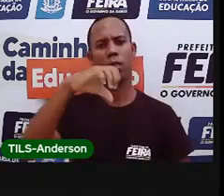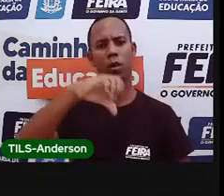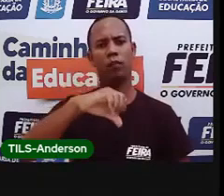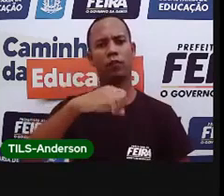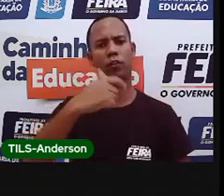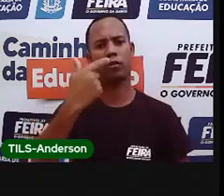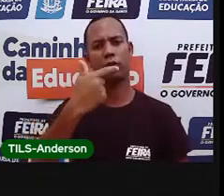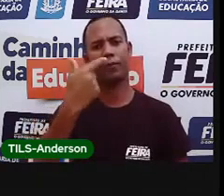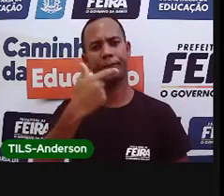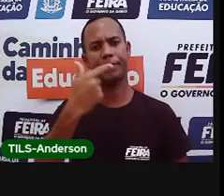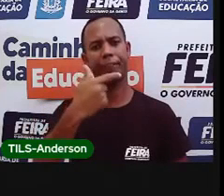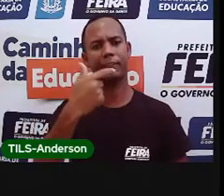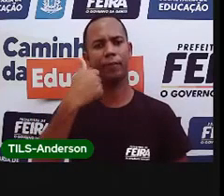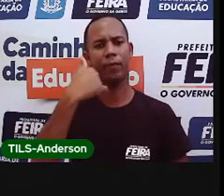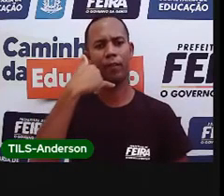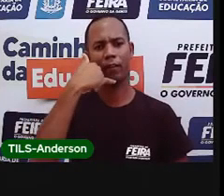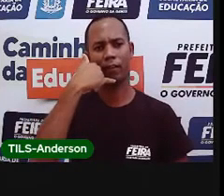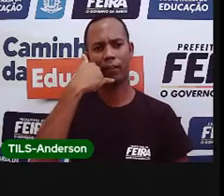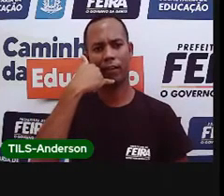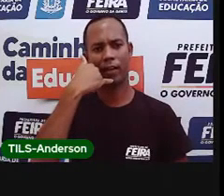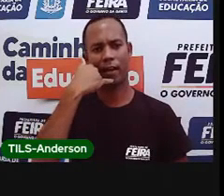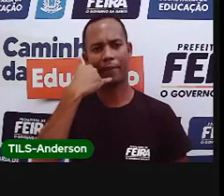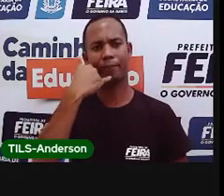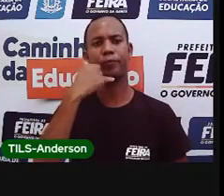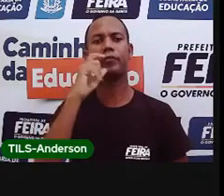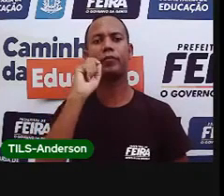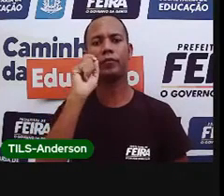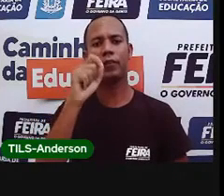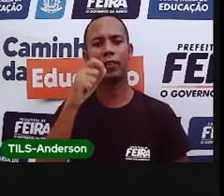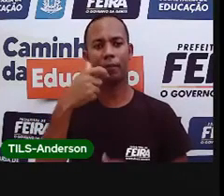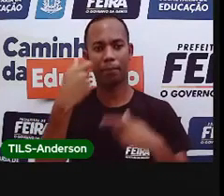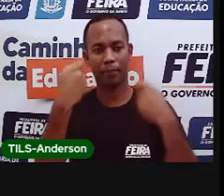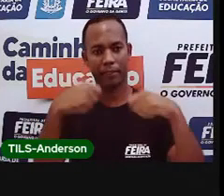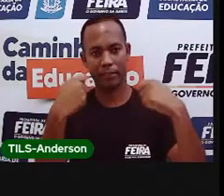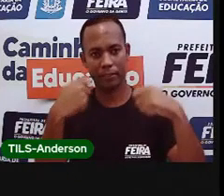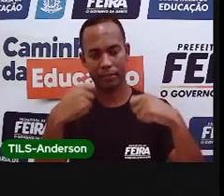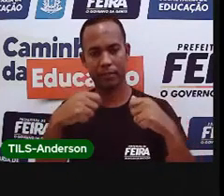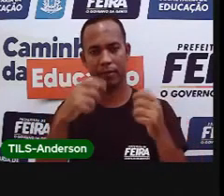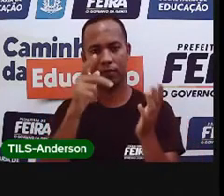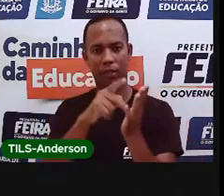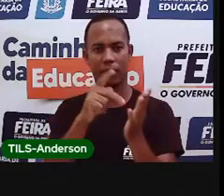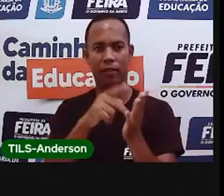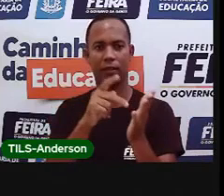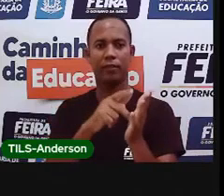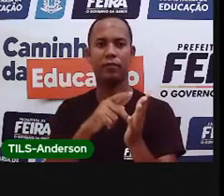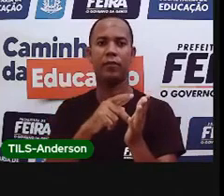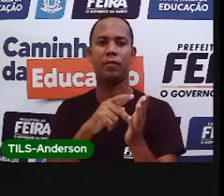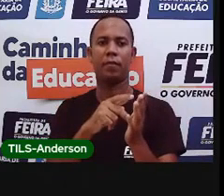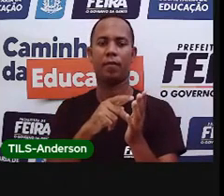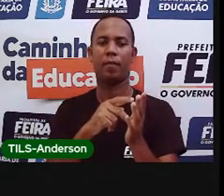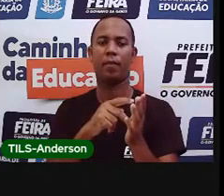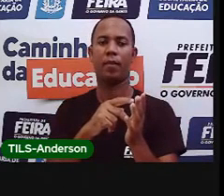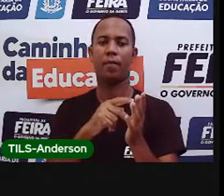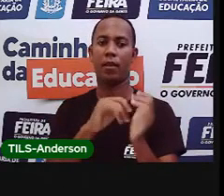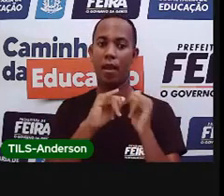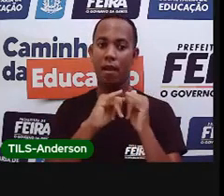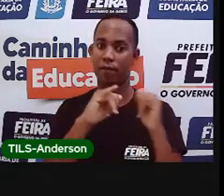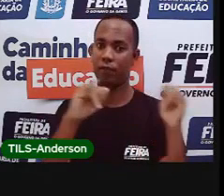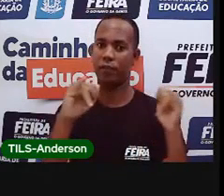só liga 192 quando, de fato, acontece alguma coisa. Fica aqui o alerta da Pró.